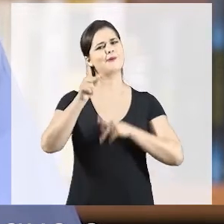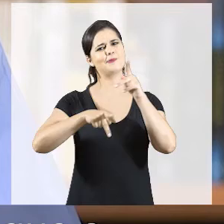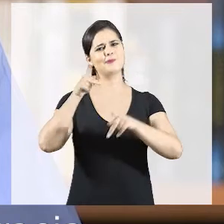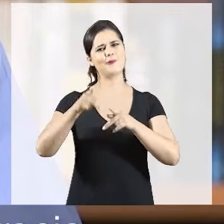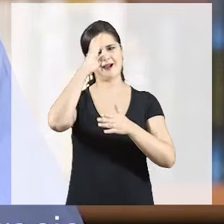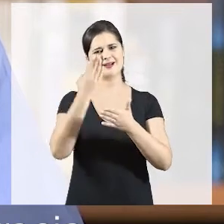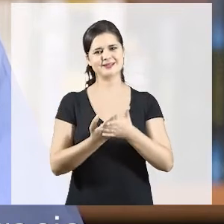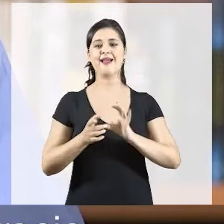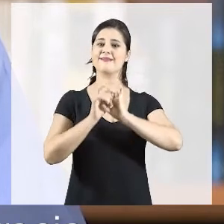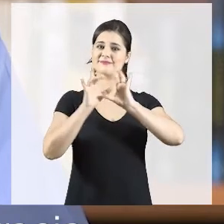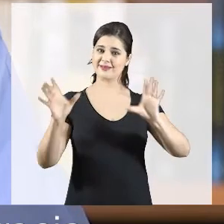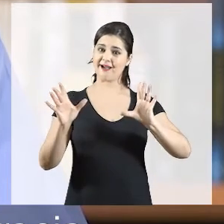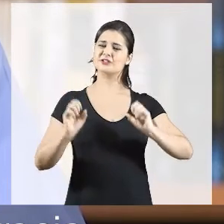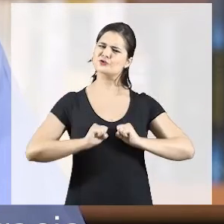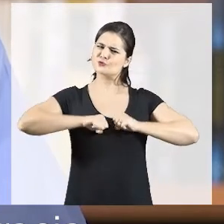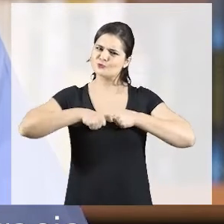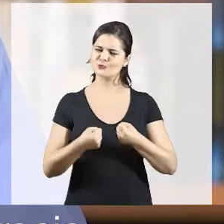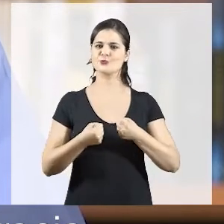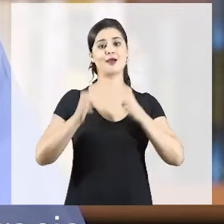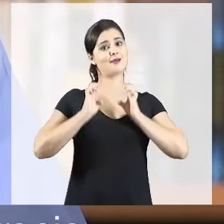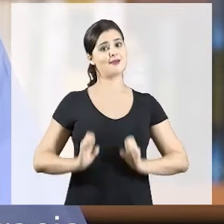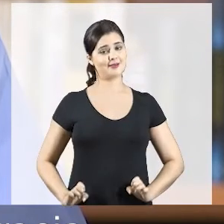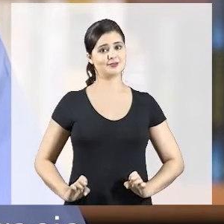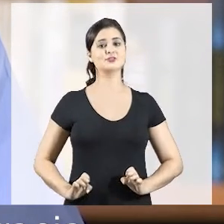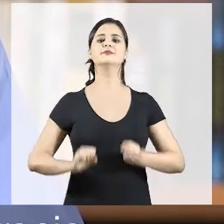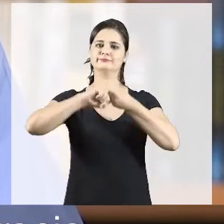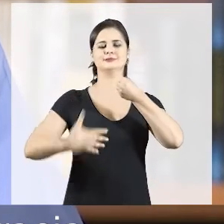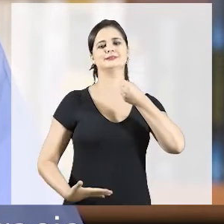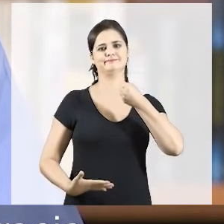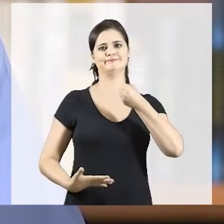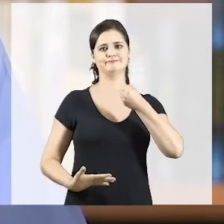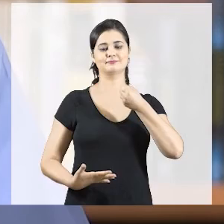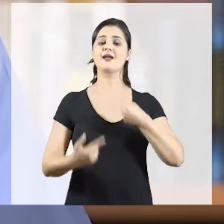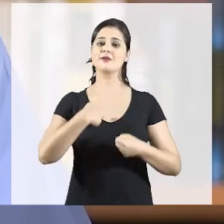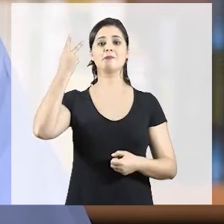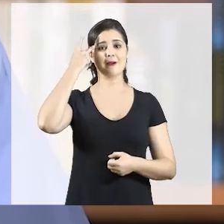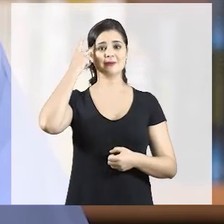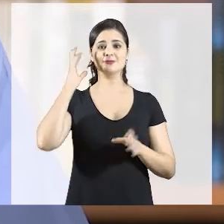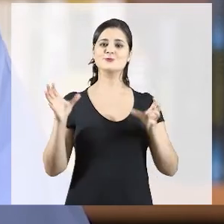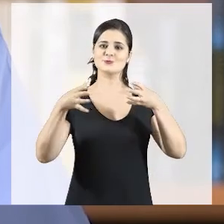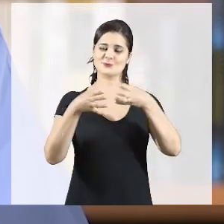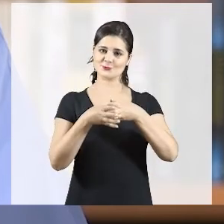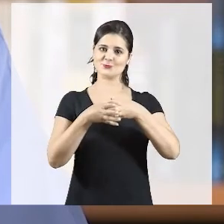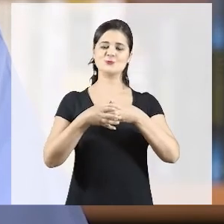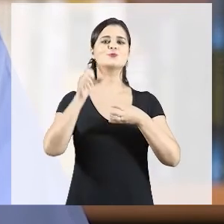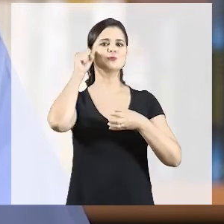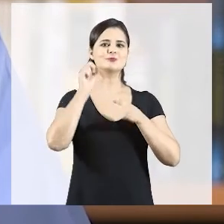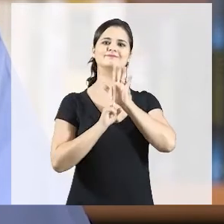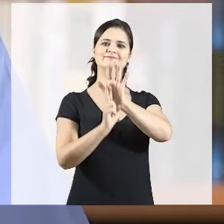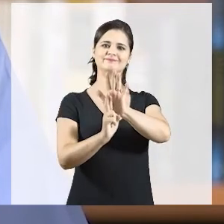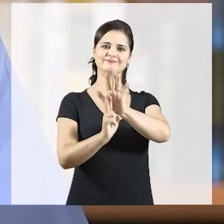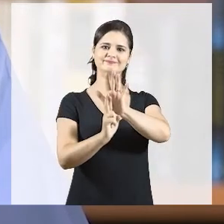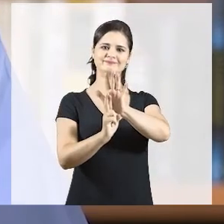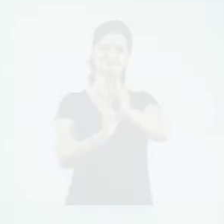povo que sabe que a liberdade exige esforço, ética e democracia. Eu sou paulista e agora quero ser